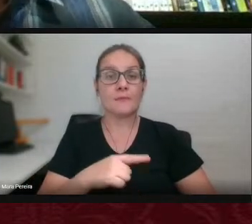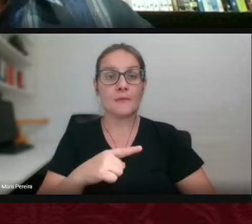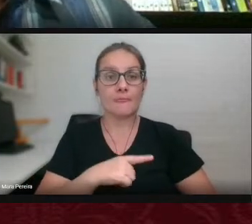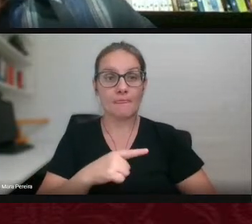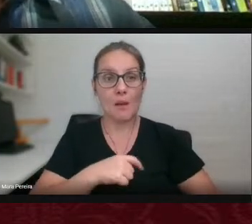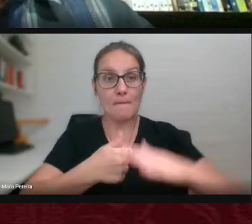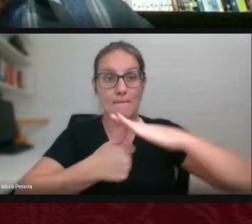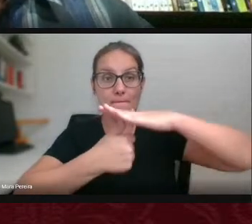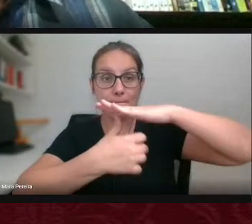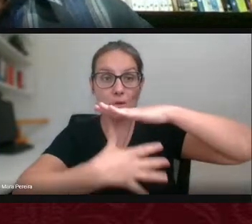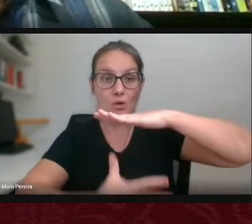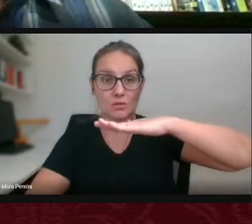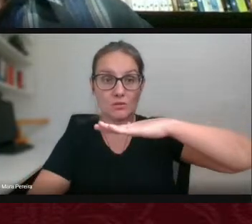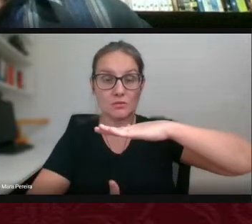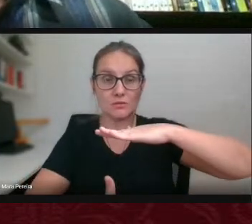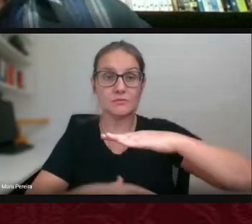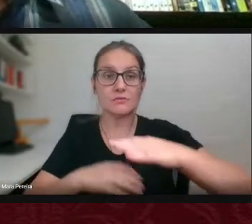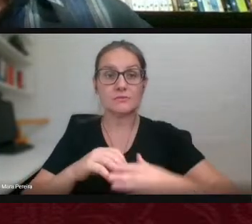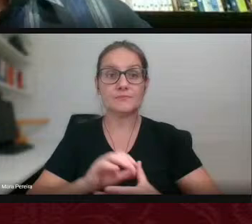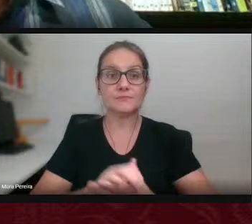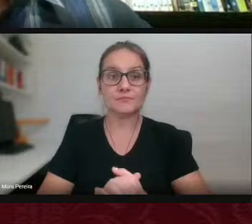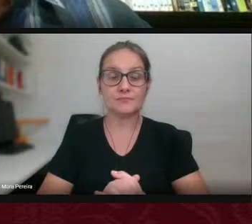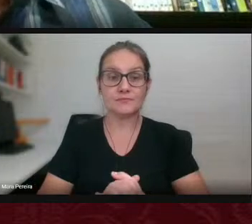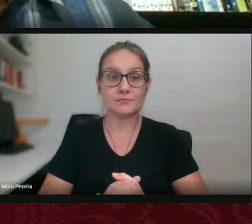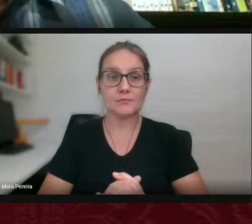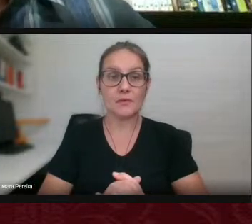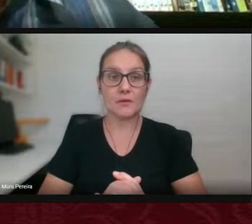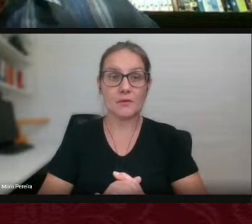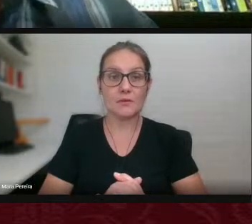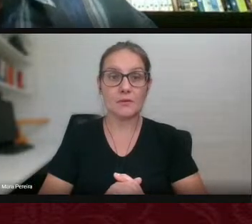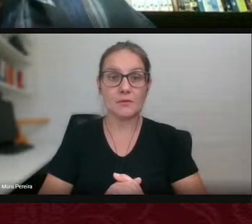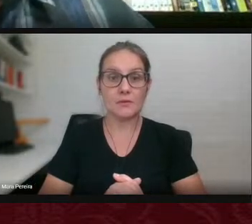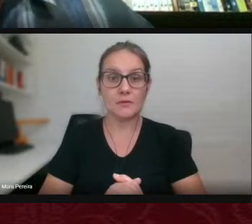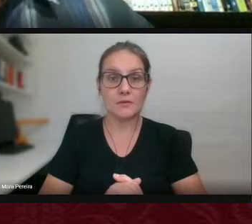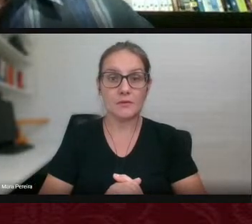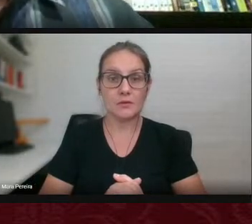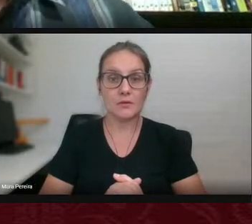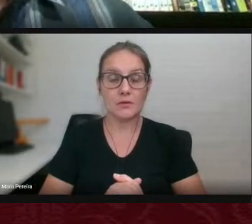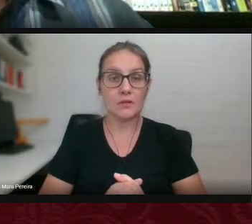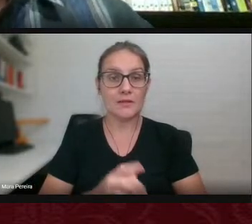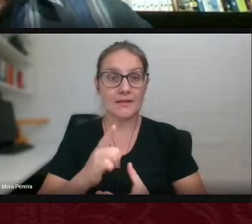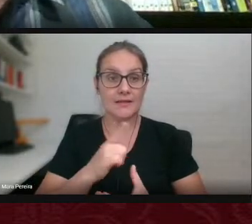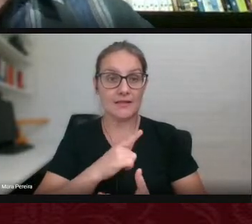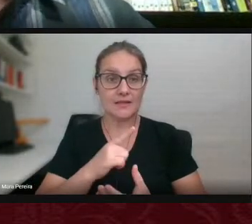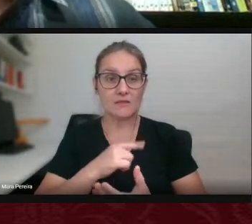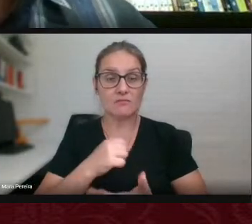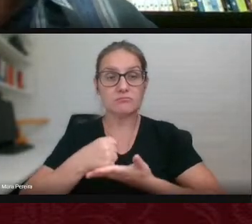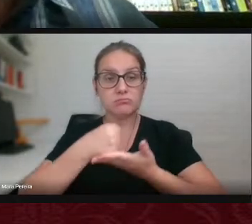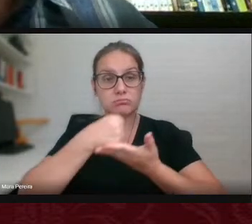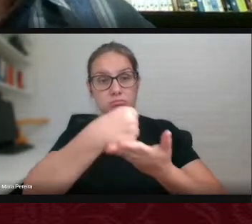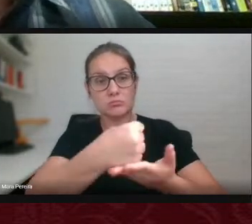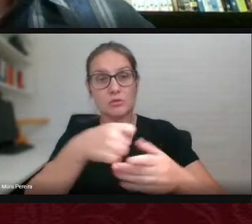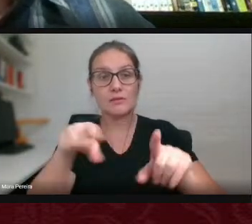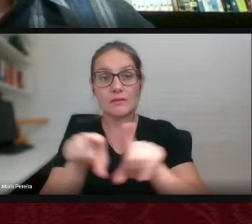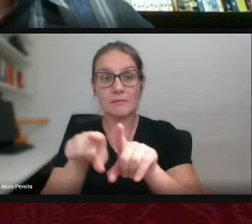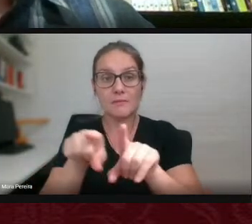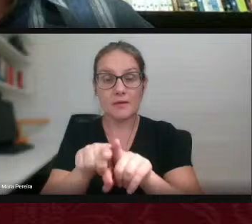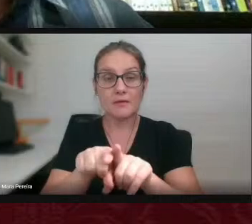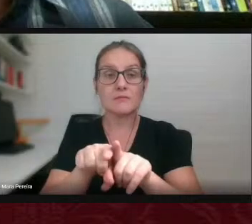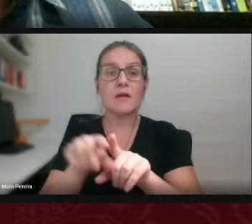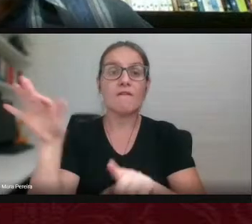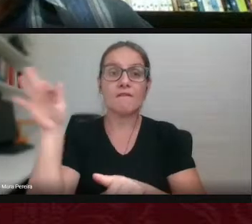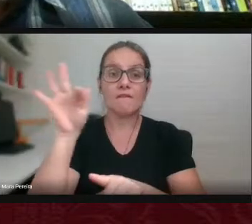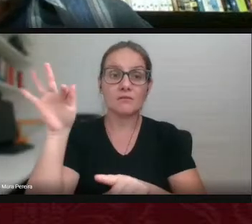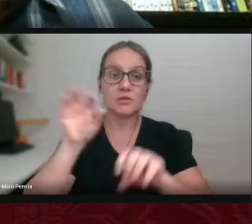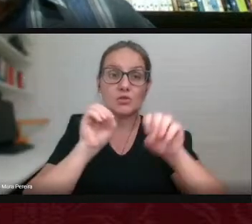-reitoria de assuntos comunitários e estudantis na época com uma grande contribuição também da Faculdade de Educação e do